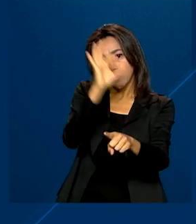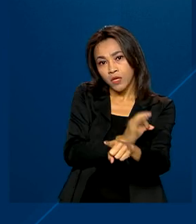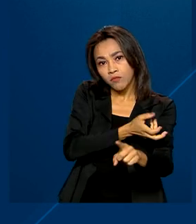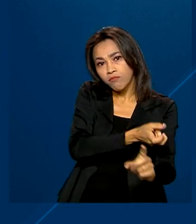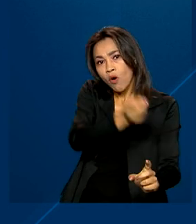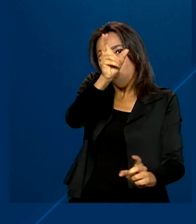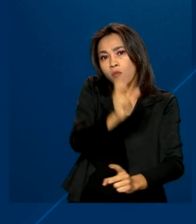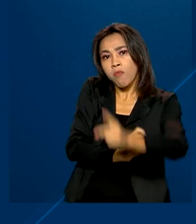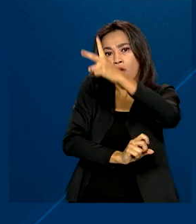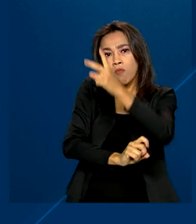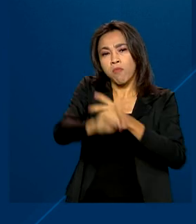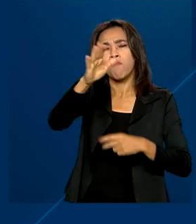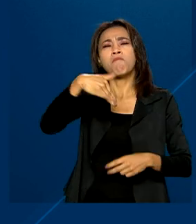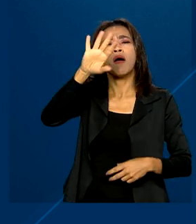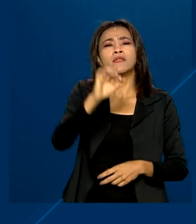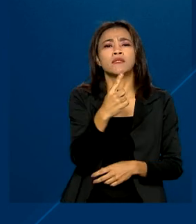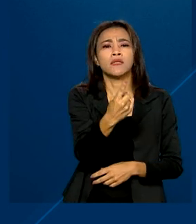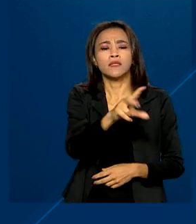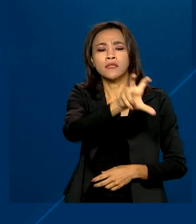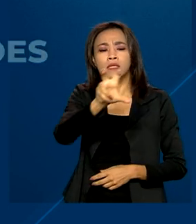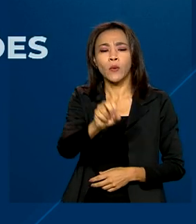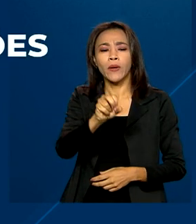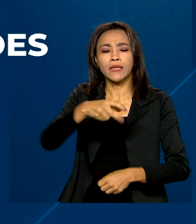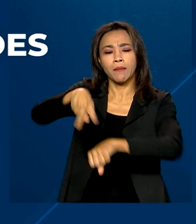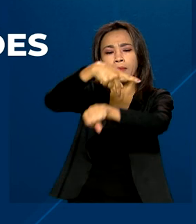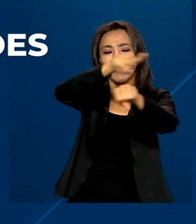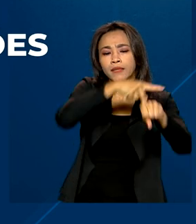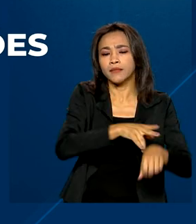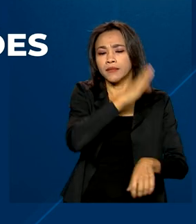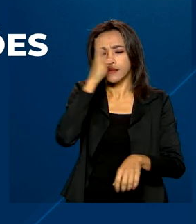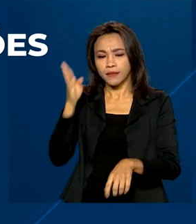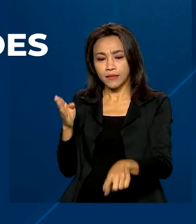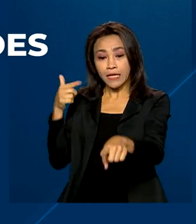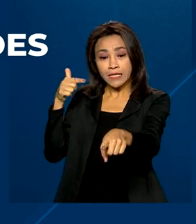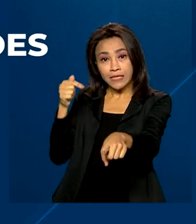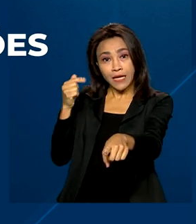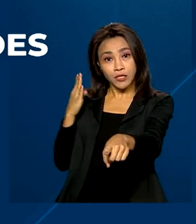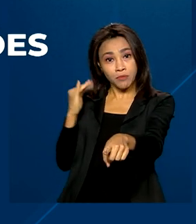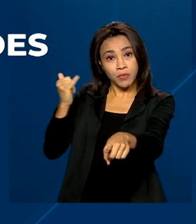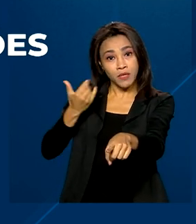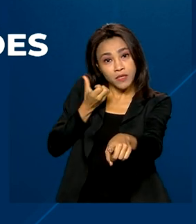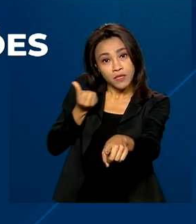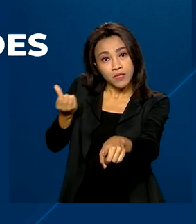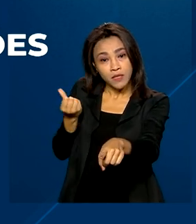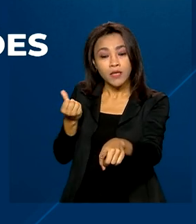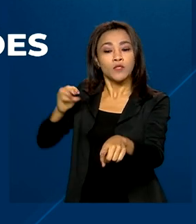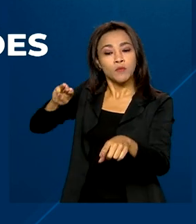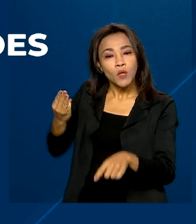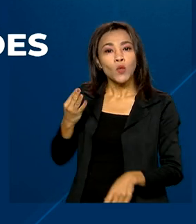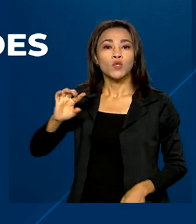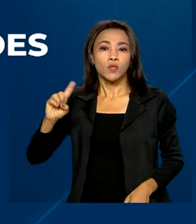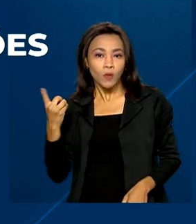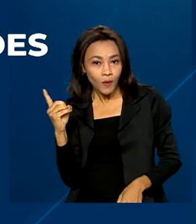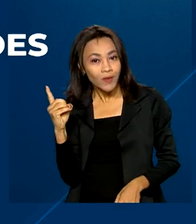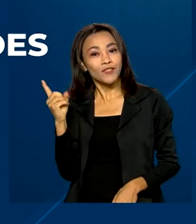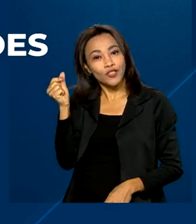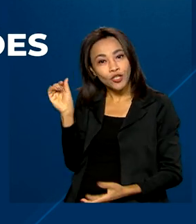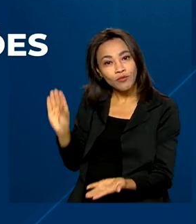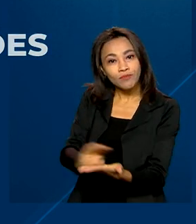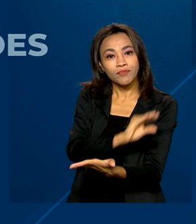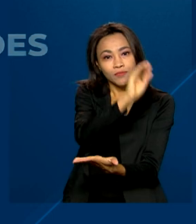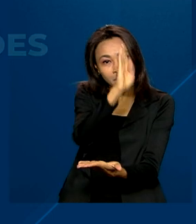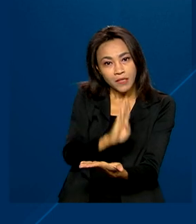mais de 150 países, trazendo 7 bilhões e 600 milhões de dólares em receita para o país.